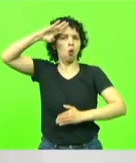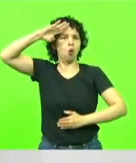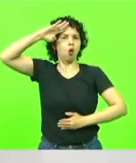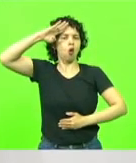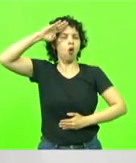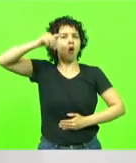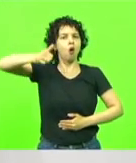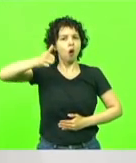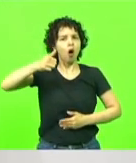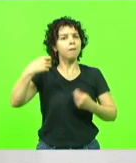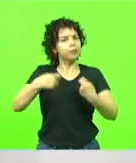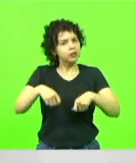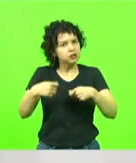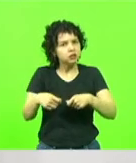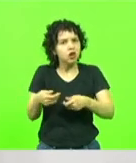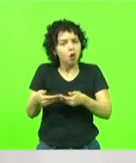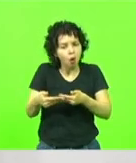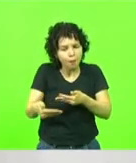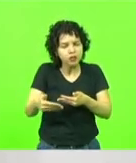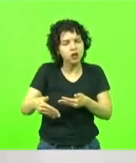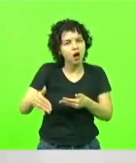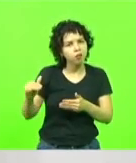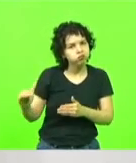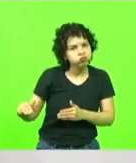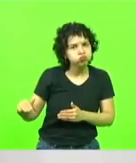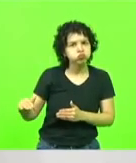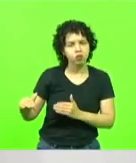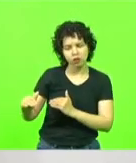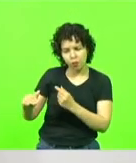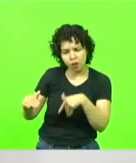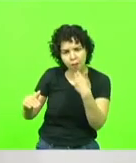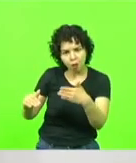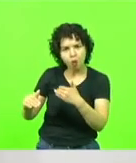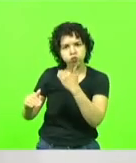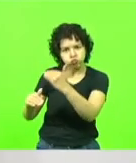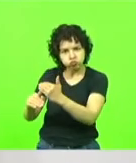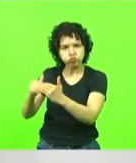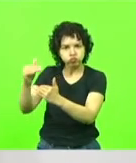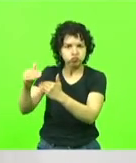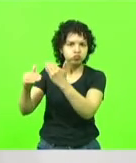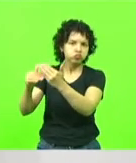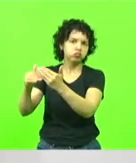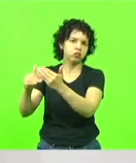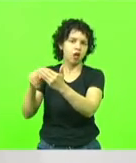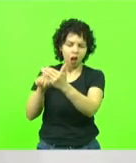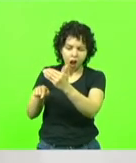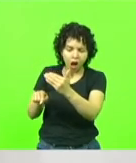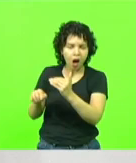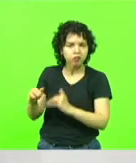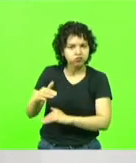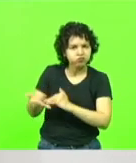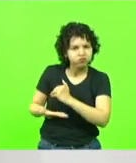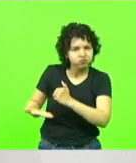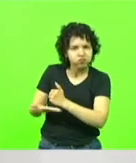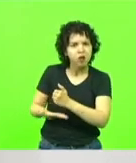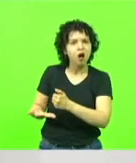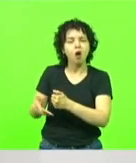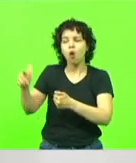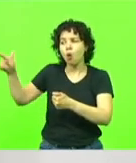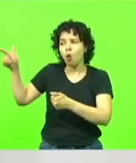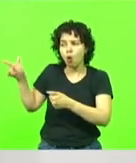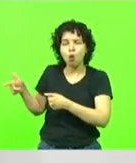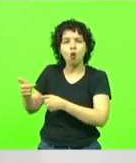iniciar uma carreira como cadete. Muitos deles, muitos desses cadetes, eles são oriundos de outras profissões, inclusive